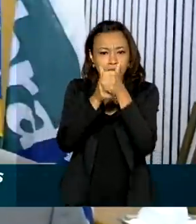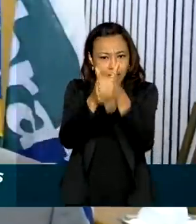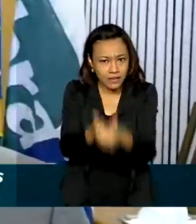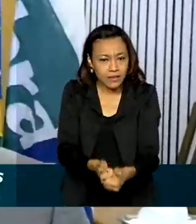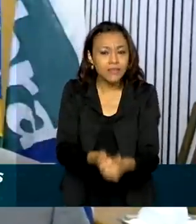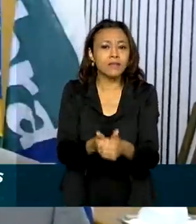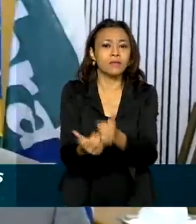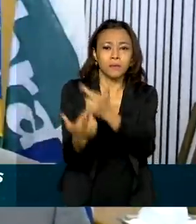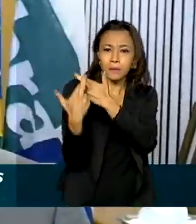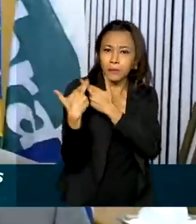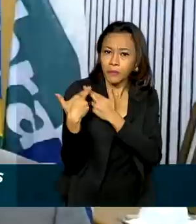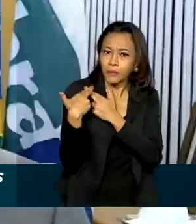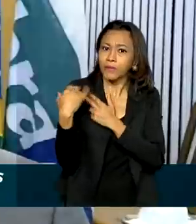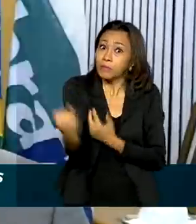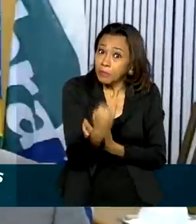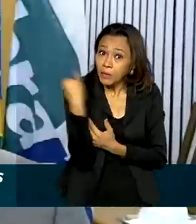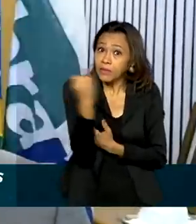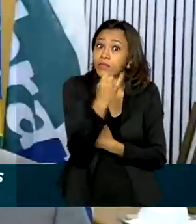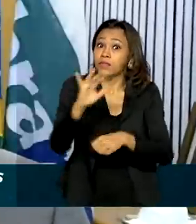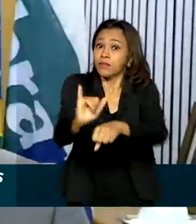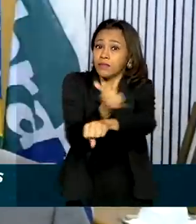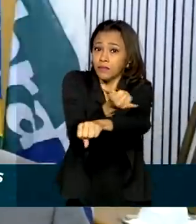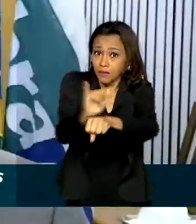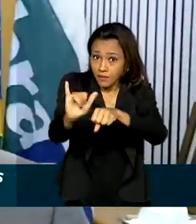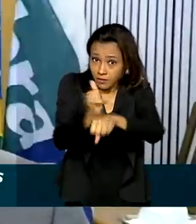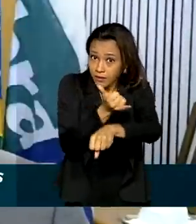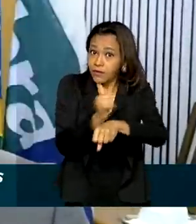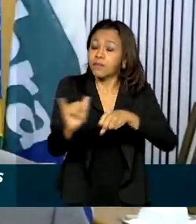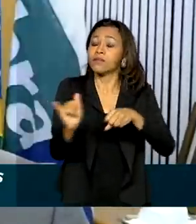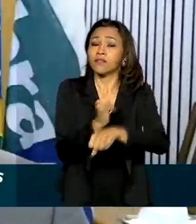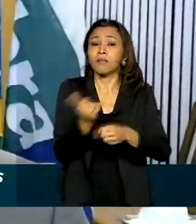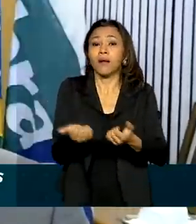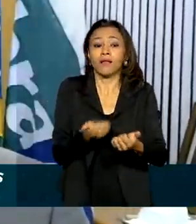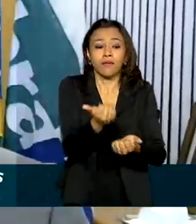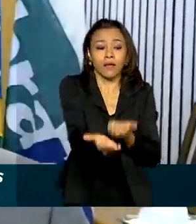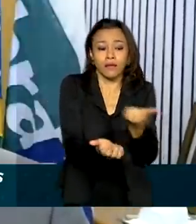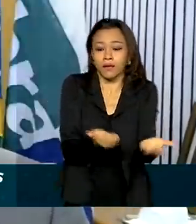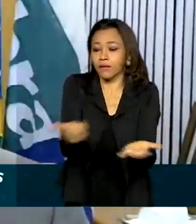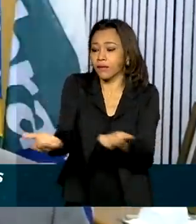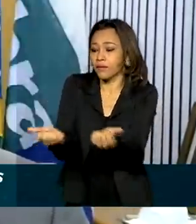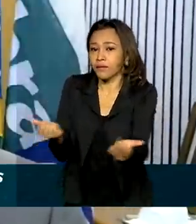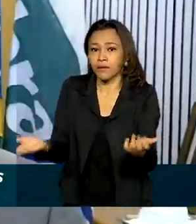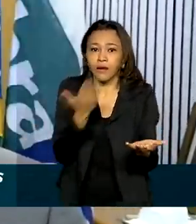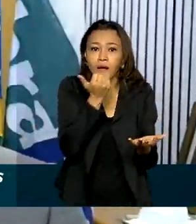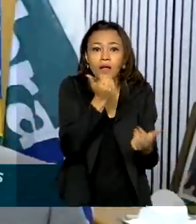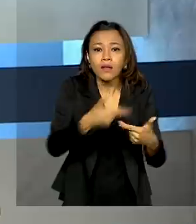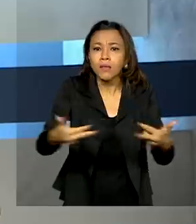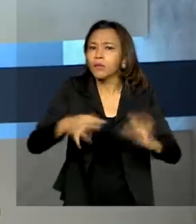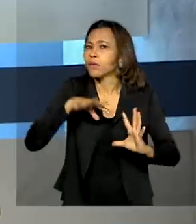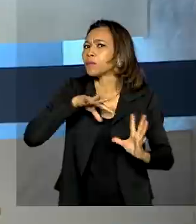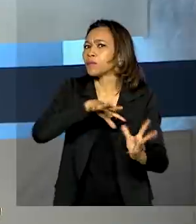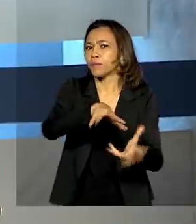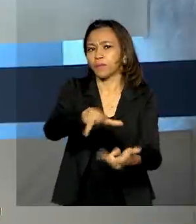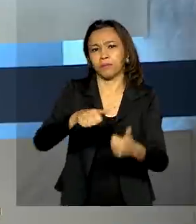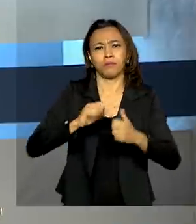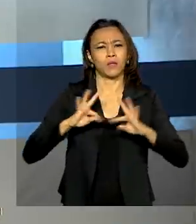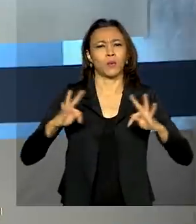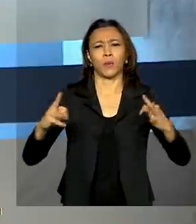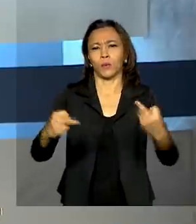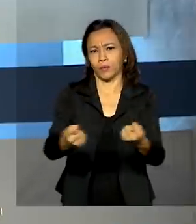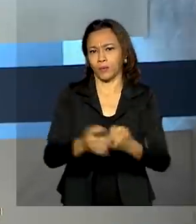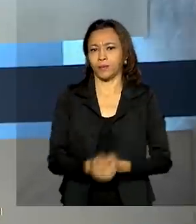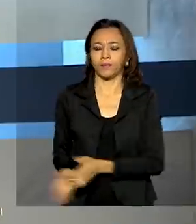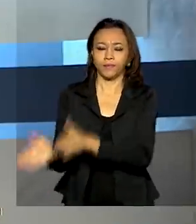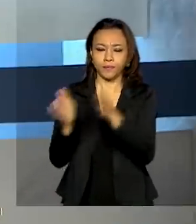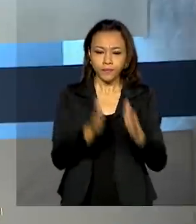relevante e estratégico para prover a segurança alimentar para todo mundo. O consumidor